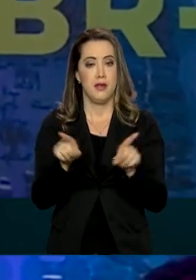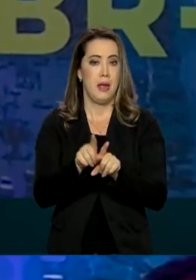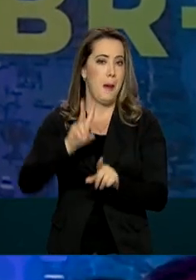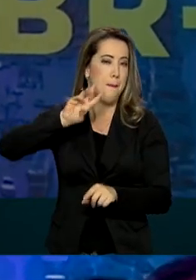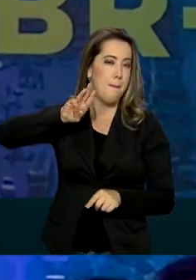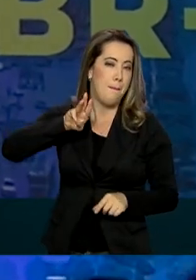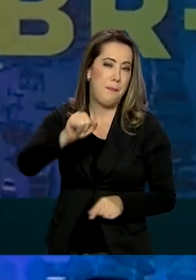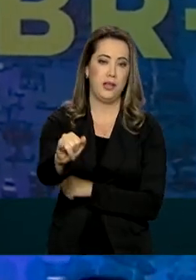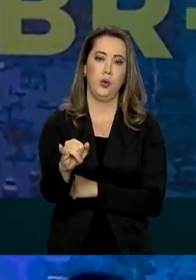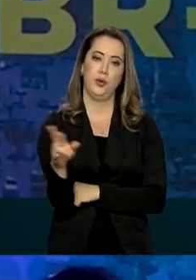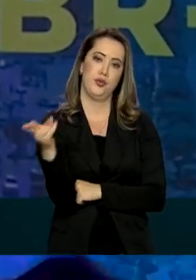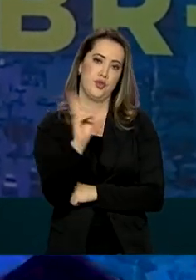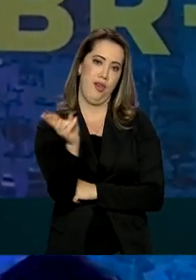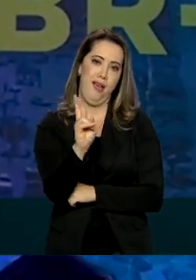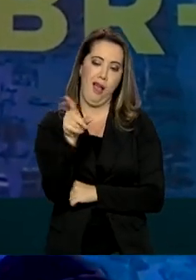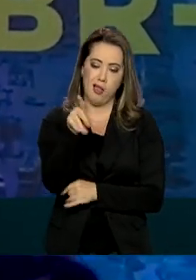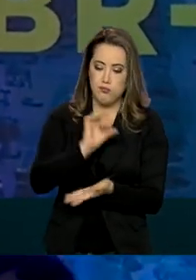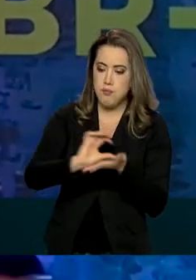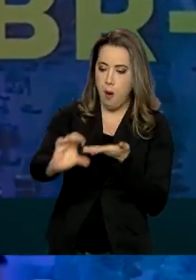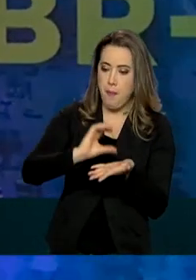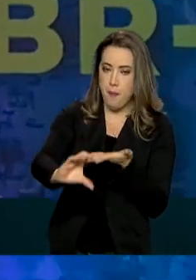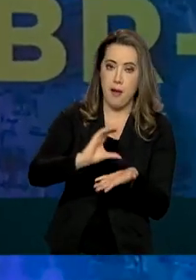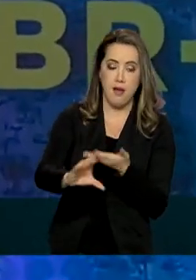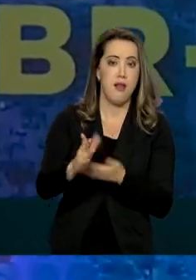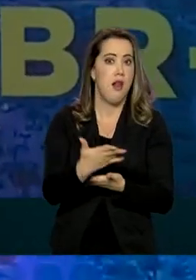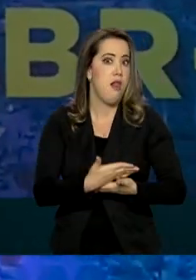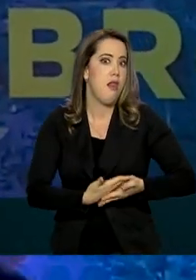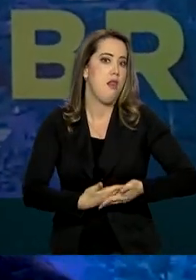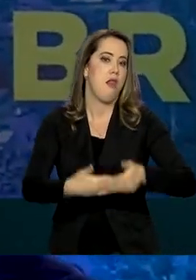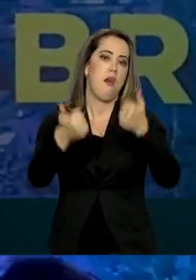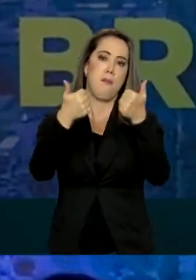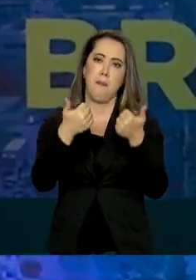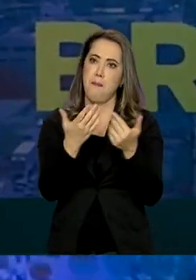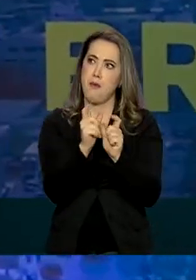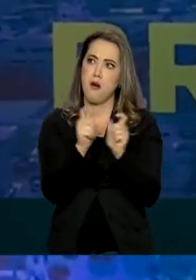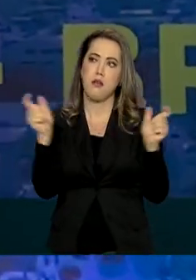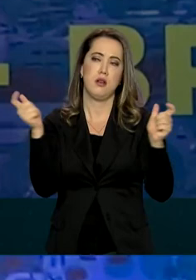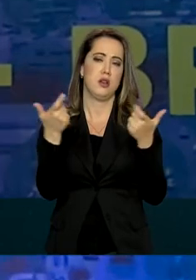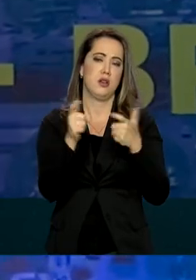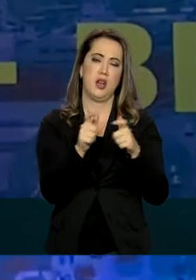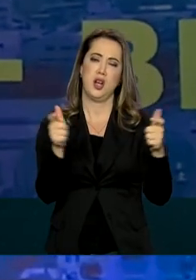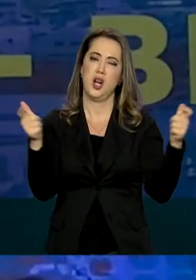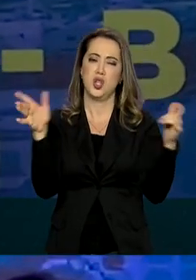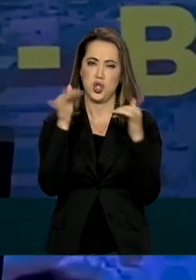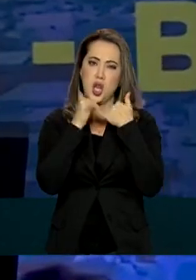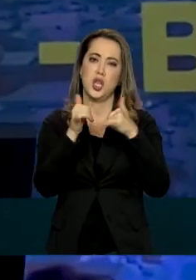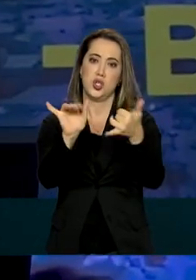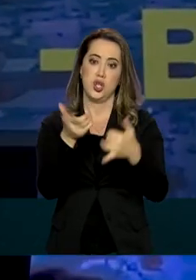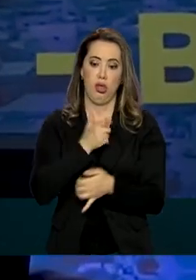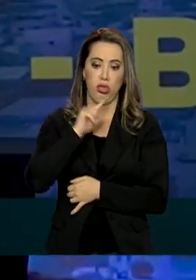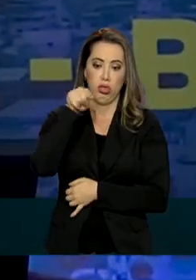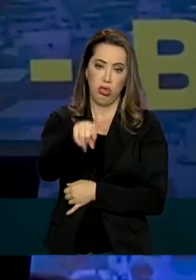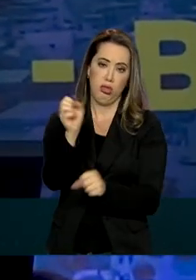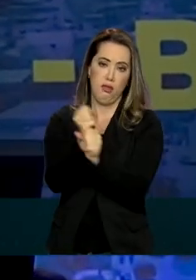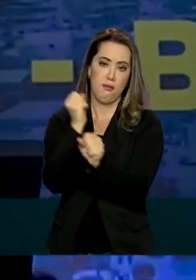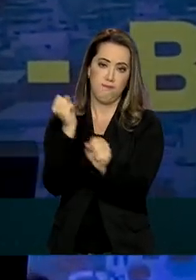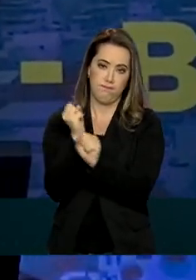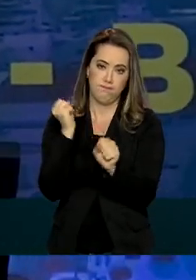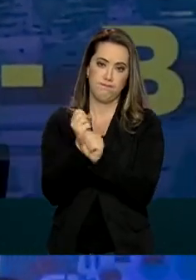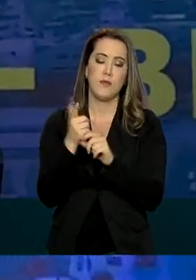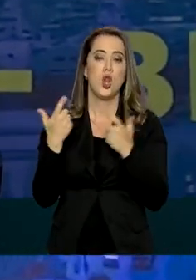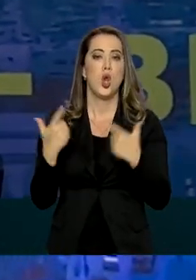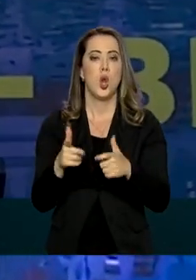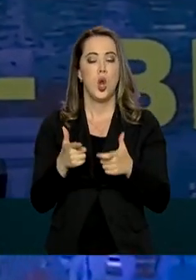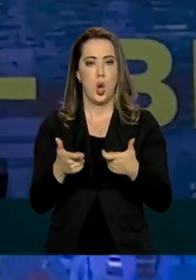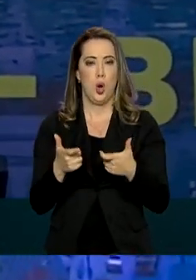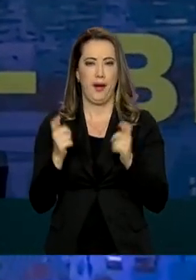Temos lá um dos maiores empreendimentos de energia em andamento no Brasil hoje. A gente sabe que é um porto que precisa